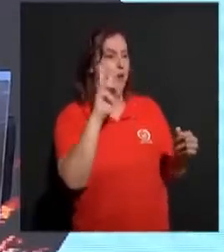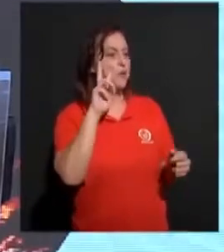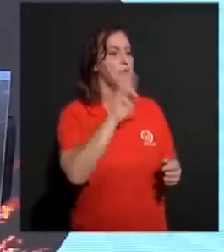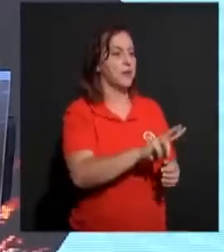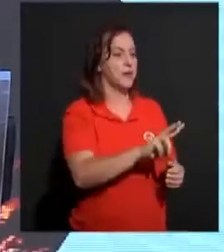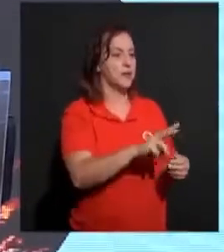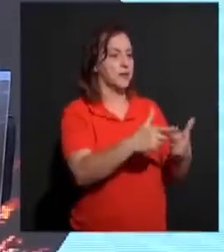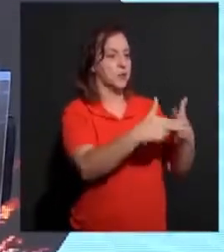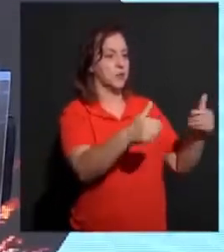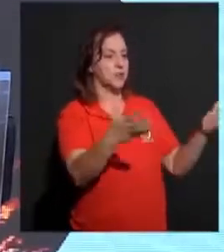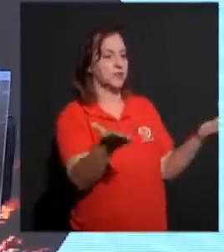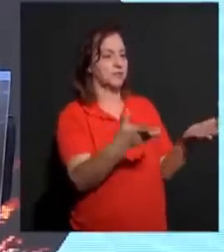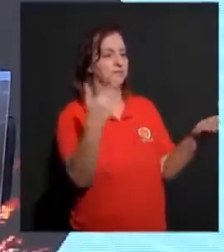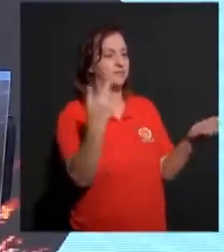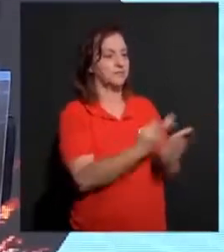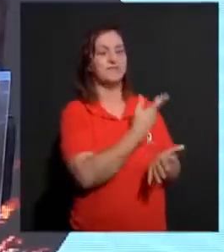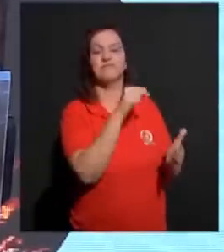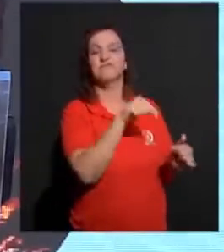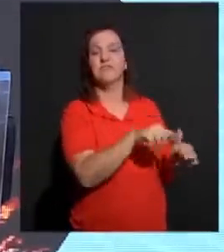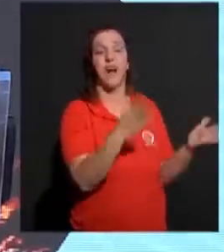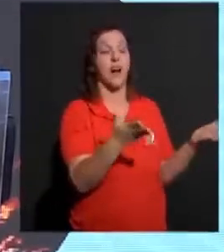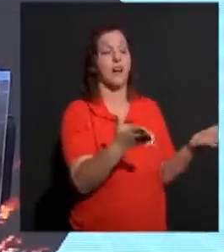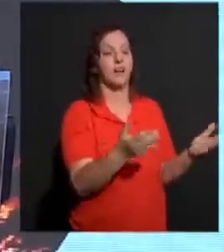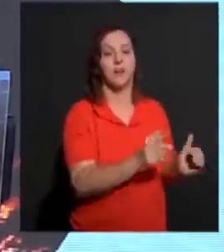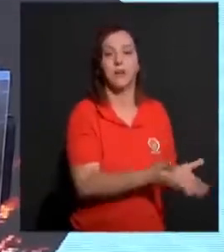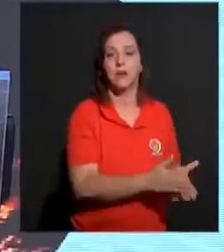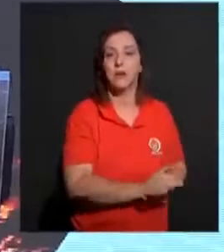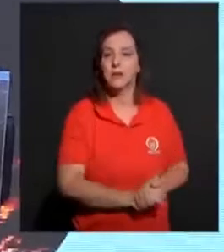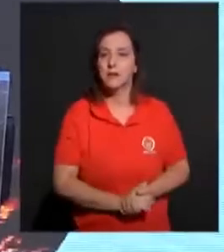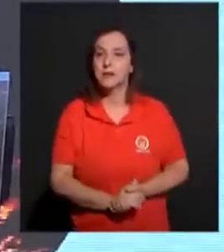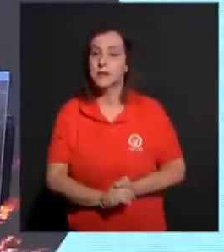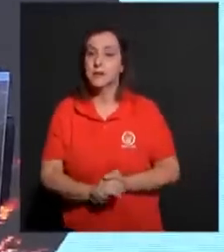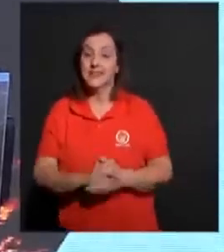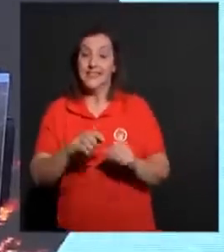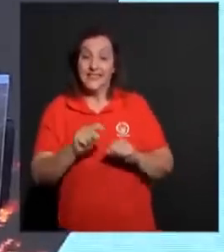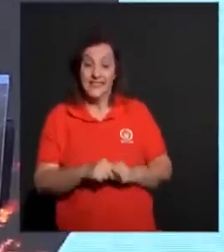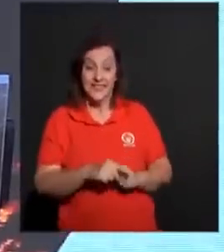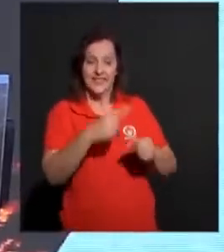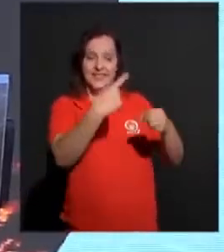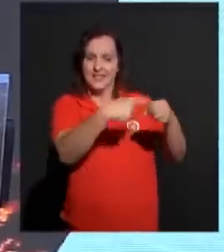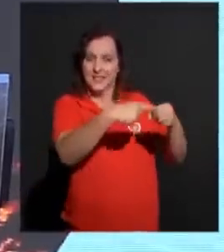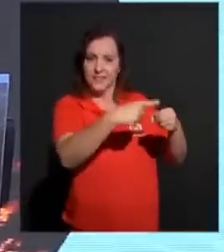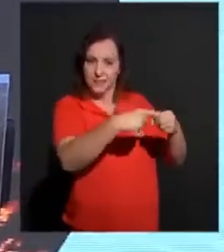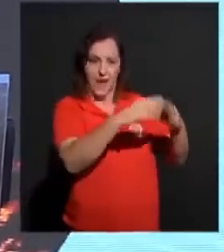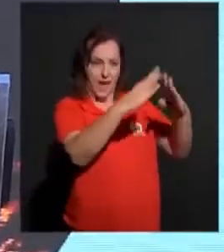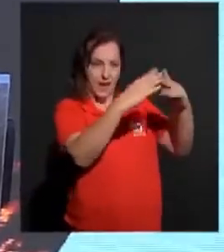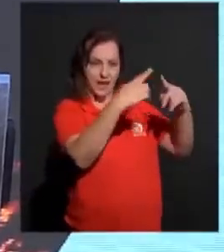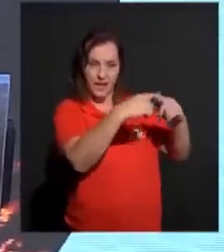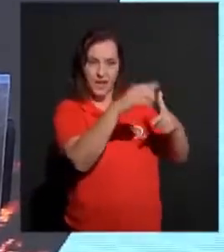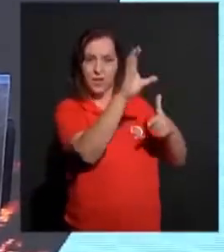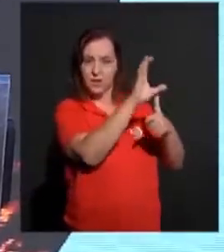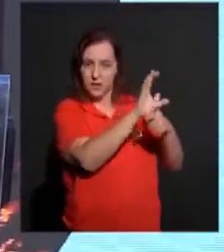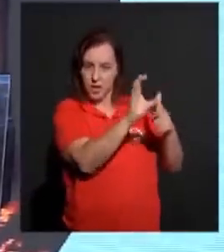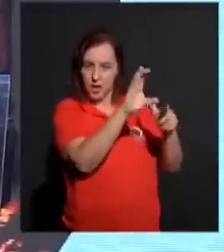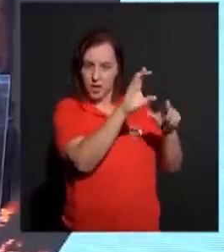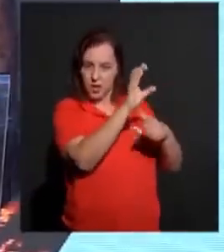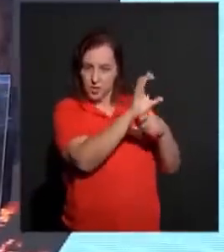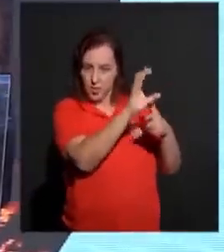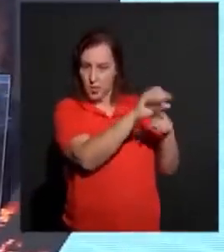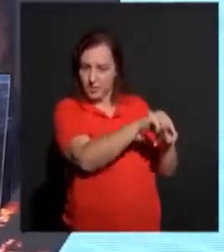E a igreja de Coríntio estava passando por esse momento tão complicado.